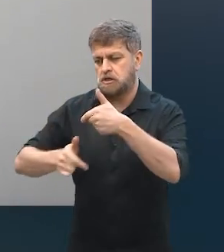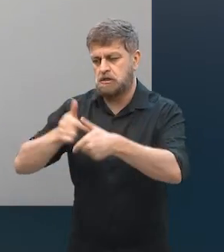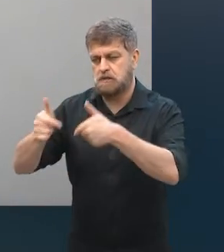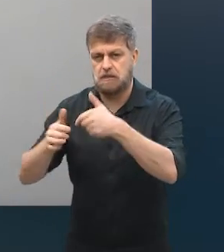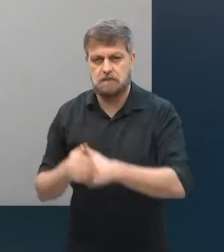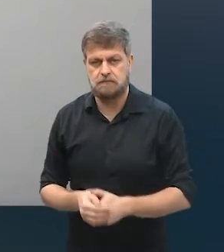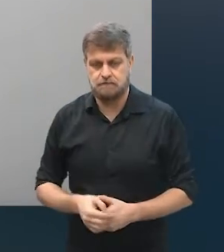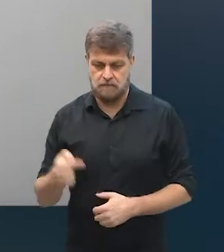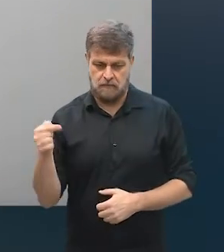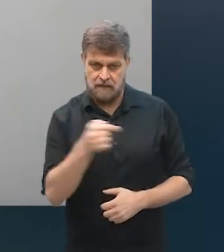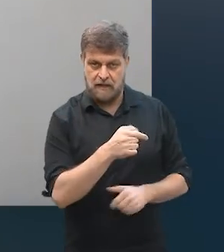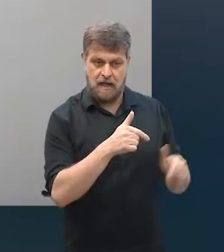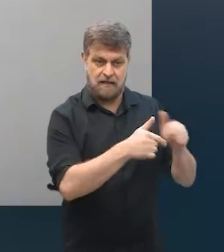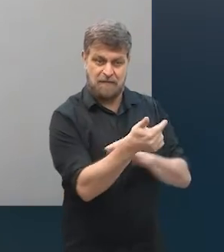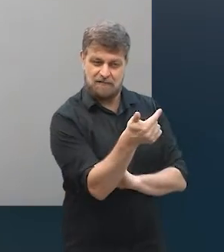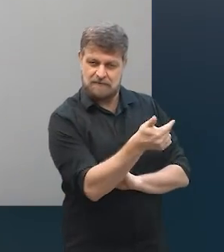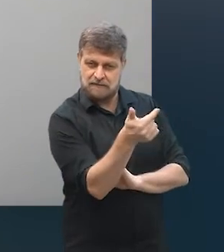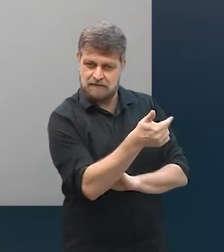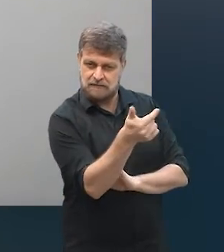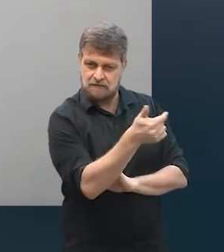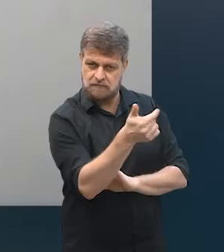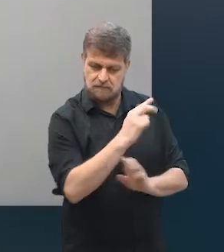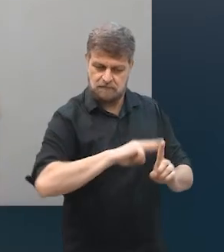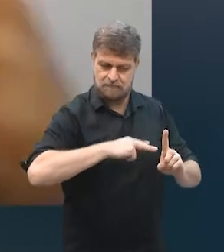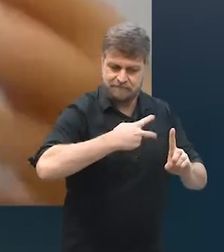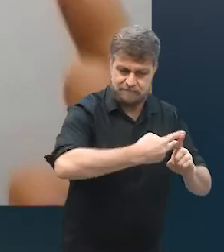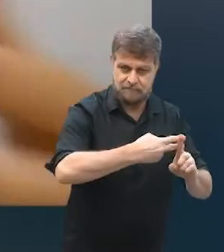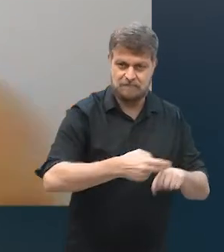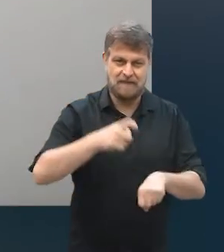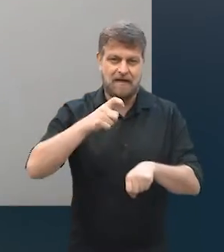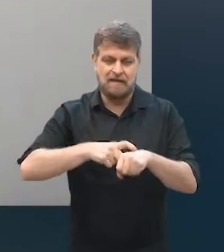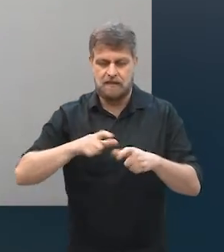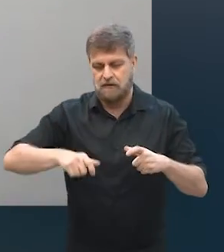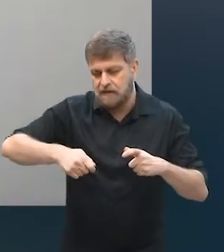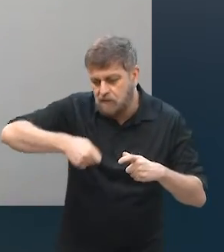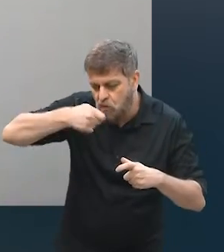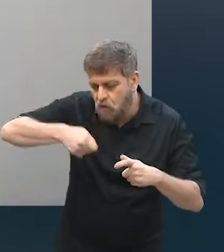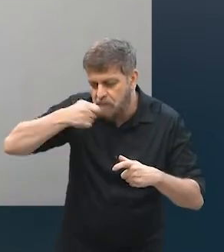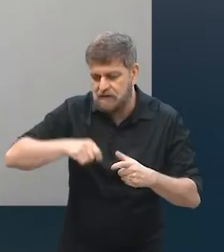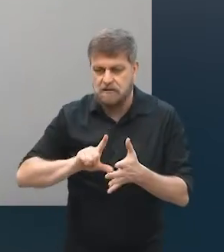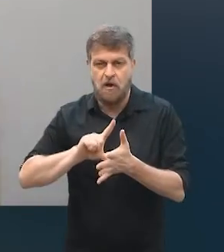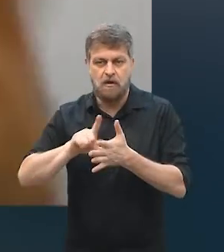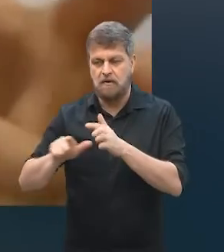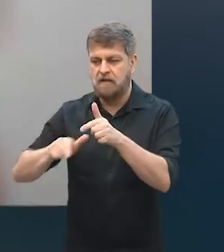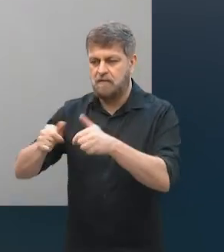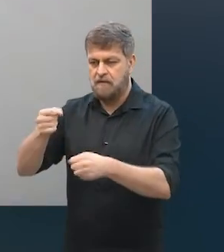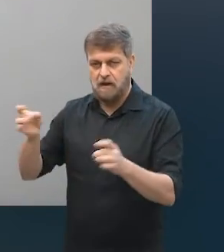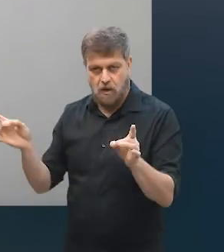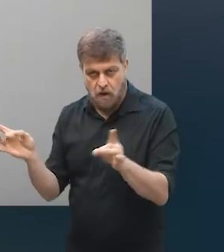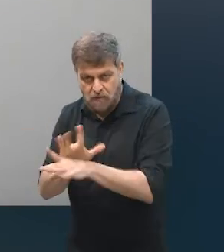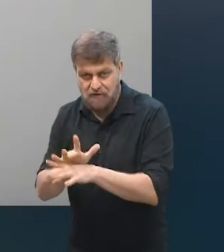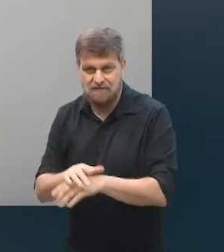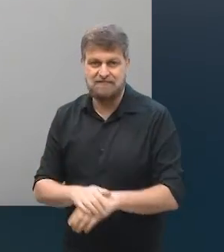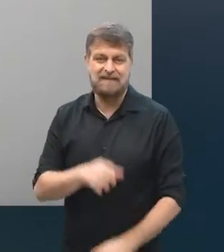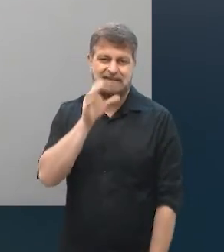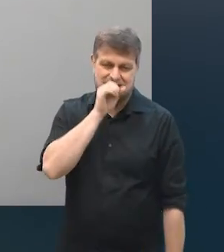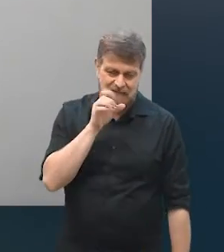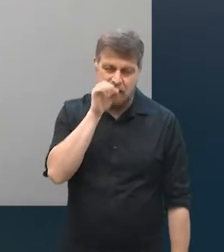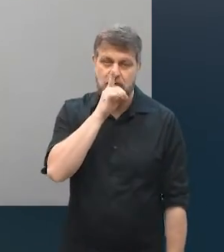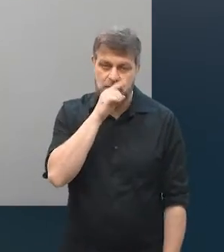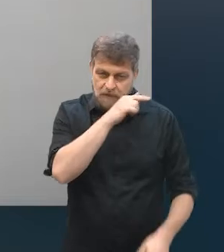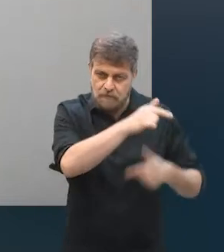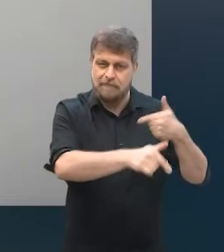digamos assim, essa atividade complementar, esse empreendedorismo, na hora do almoço, depois do expediente, muitas vezes sacrificando o fim de semana,